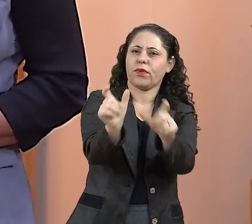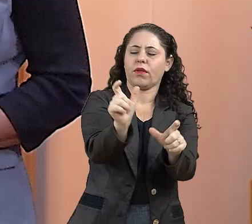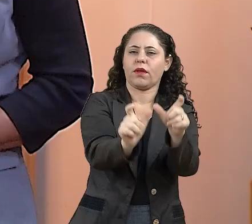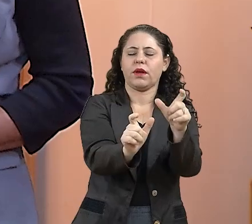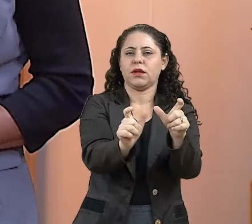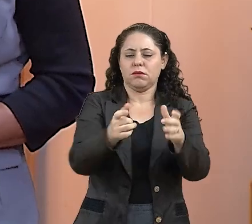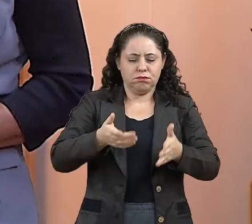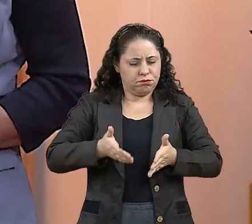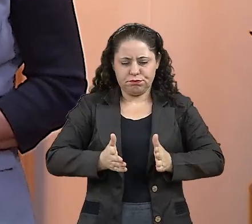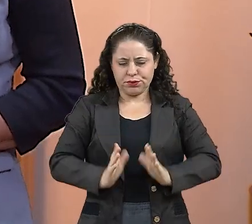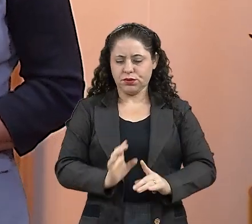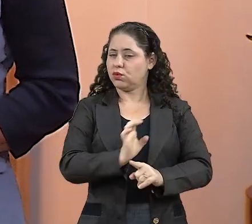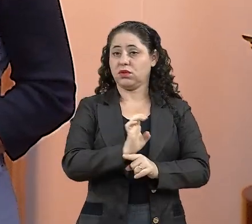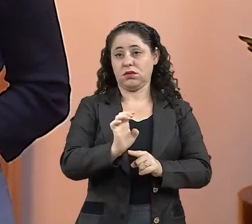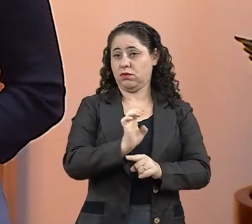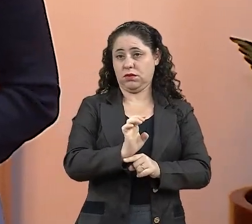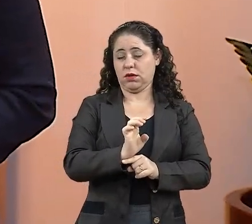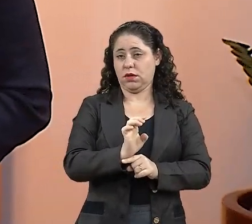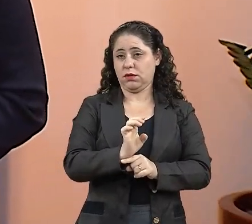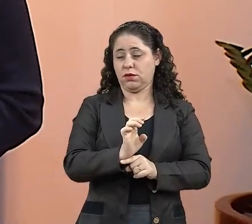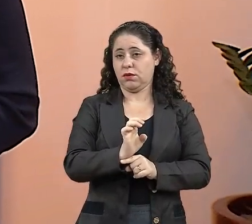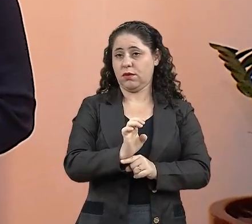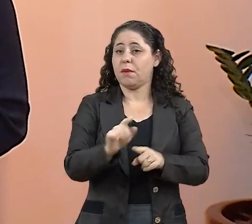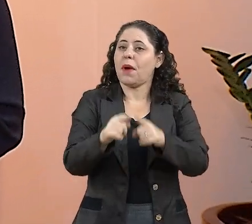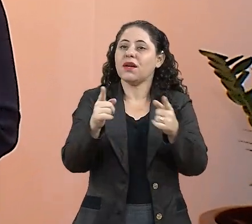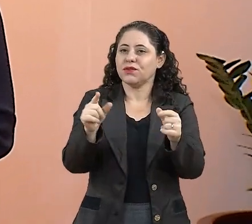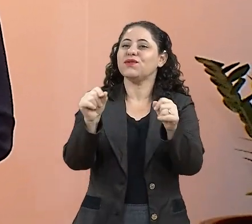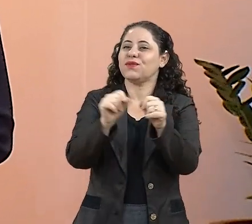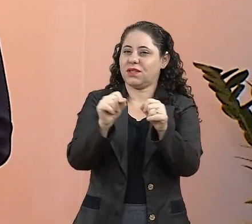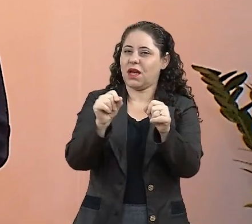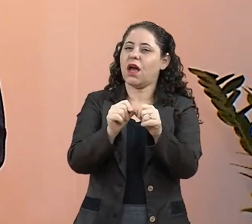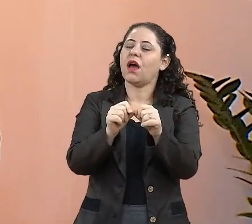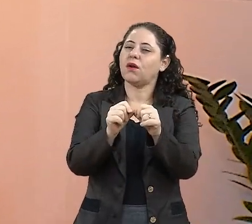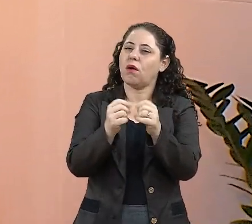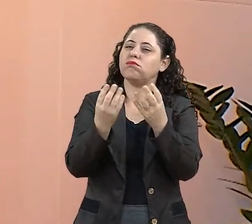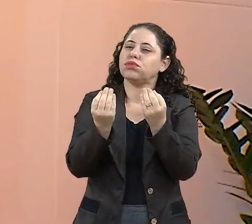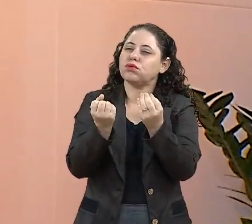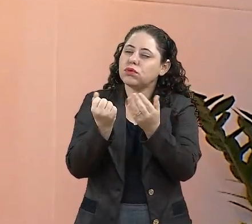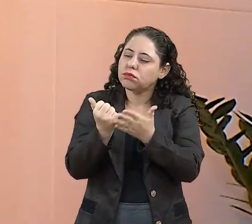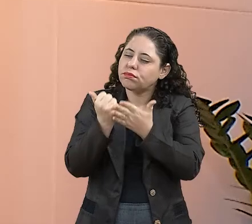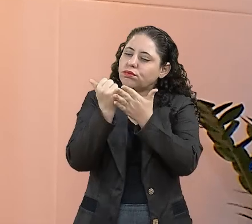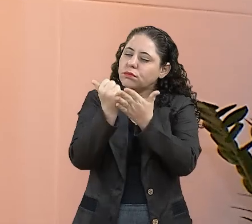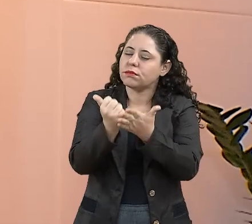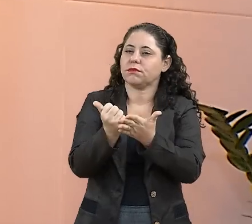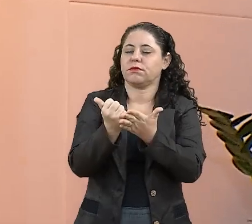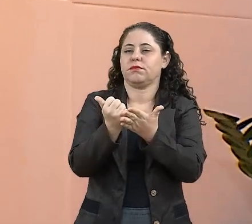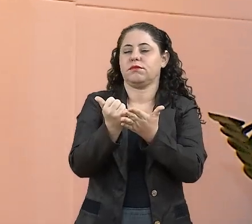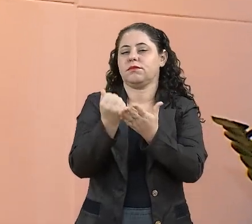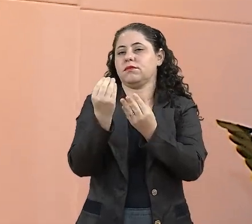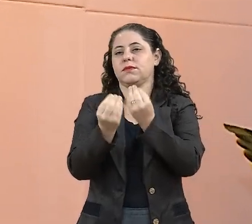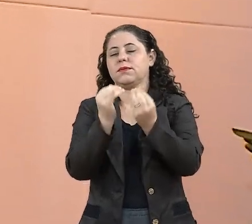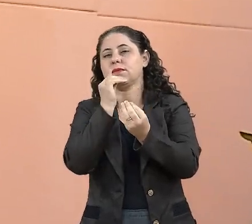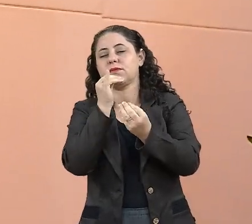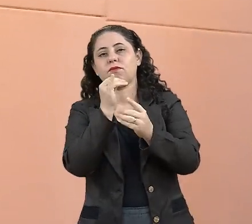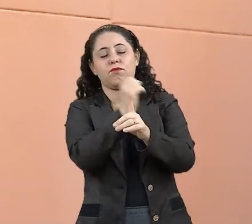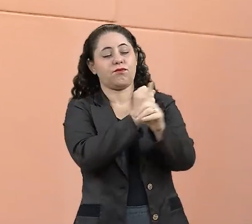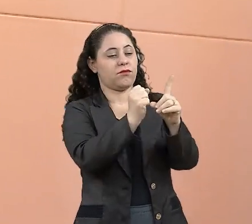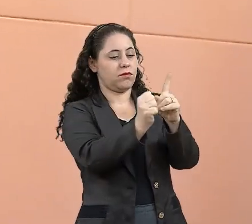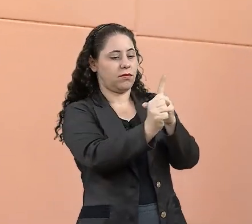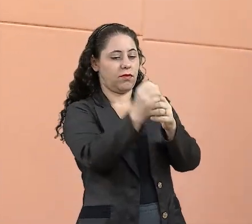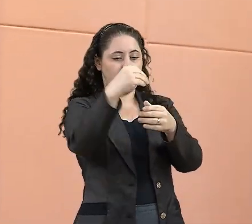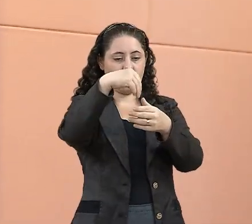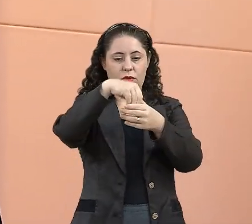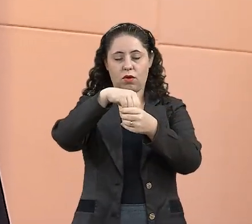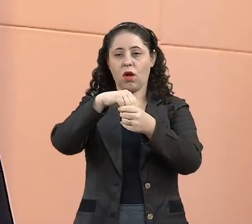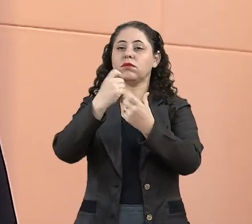nasceram nesse estado e que fizeram muito por aqui. De alguma forma, no meio social, no